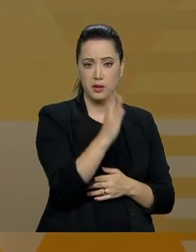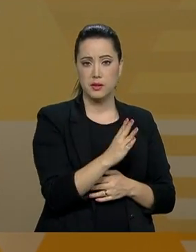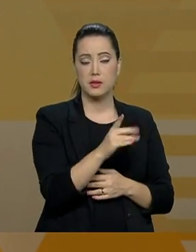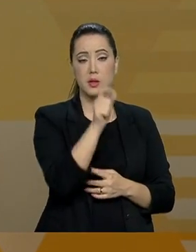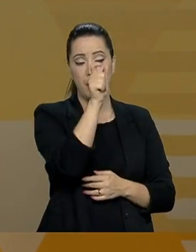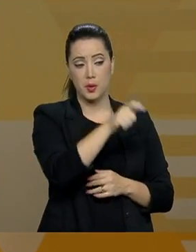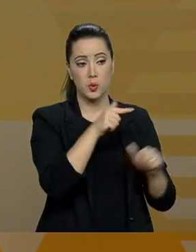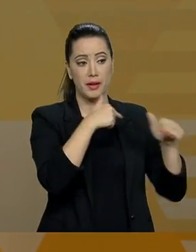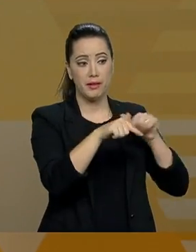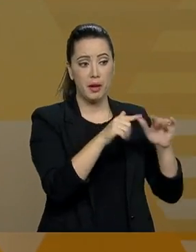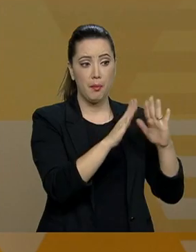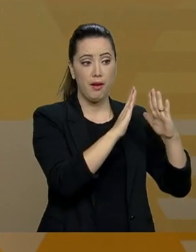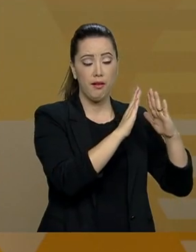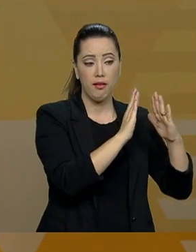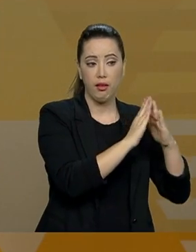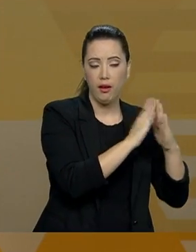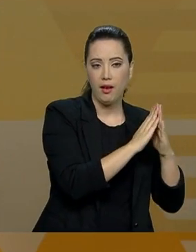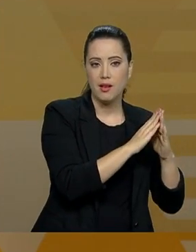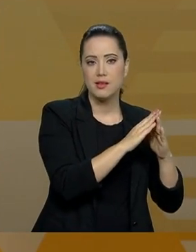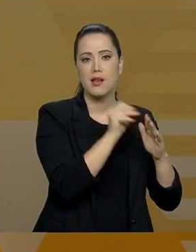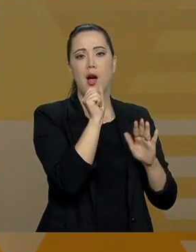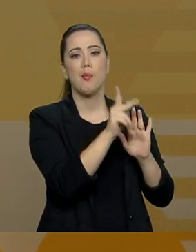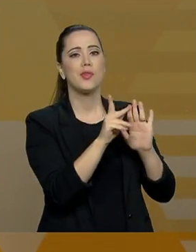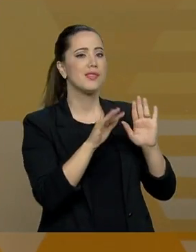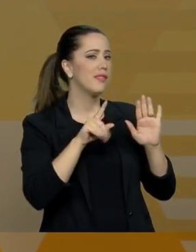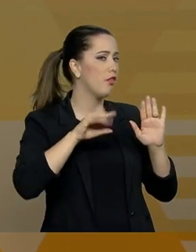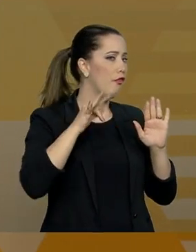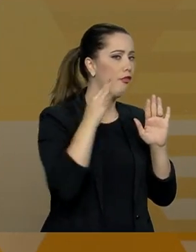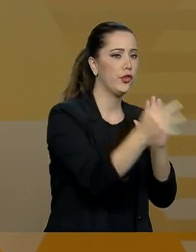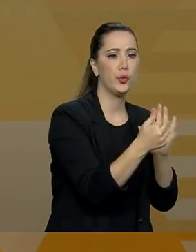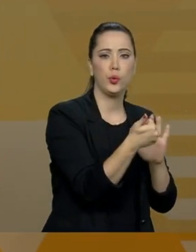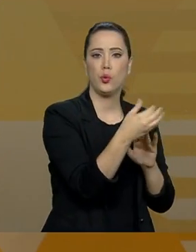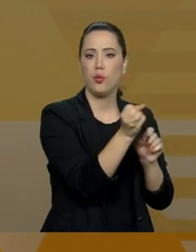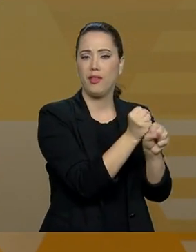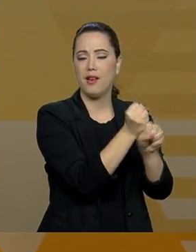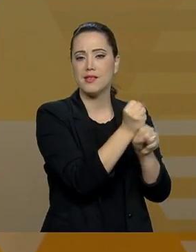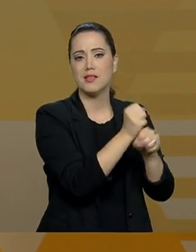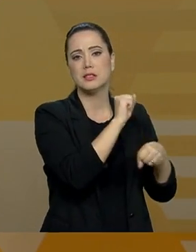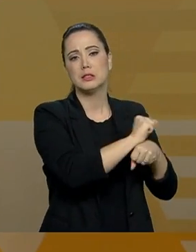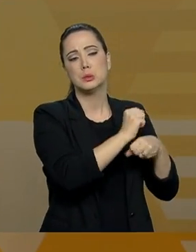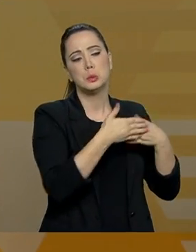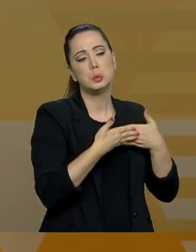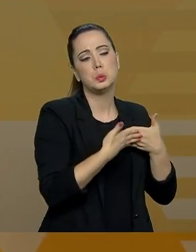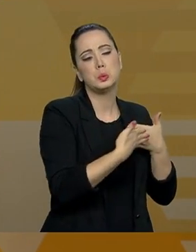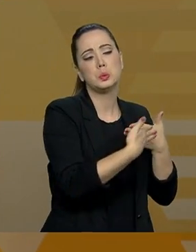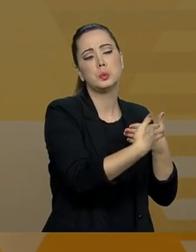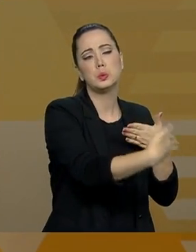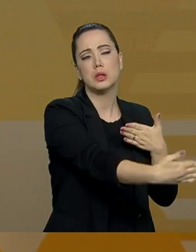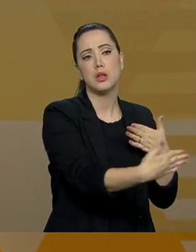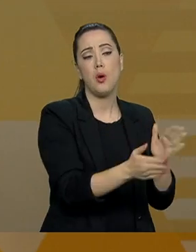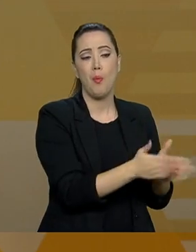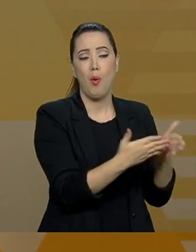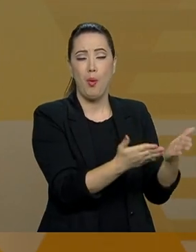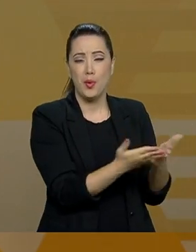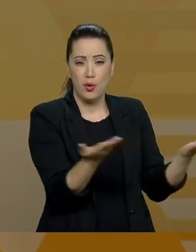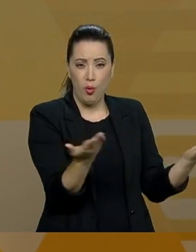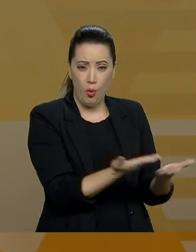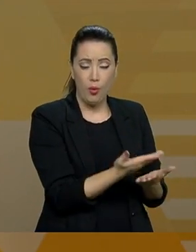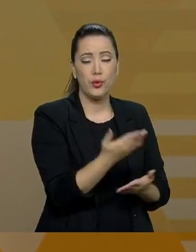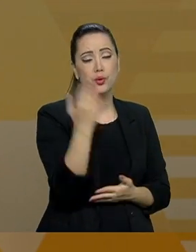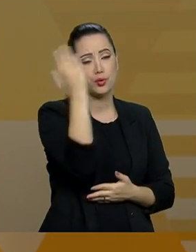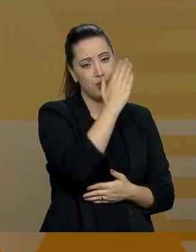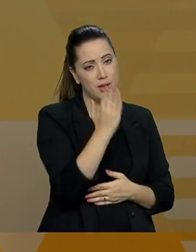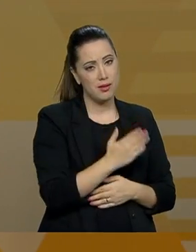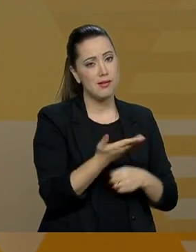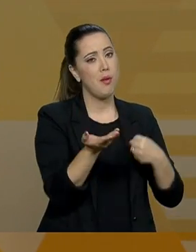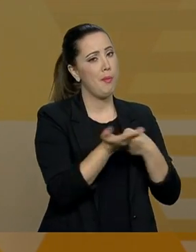O peão da obra, 10 anos mais tarde do que o dono da obra, o engenheiro civil. Então, os mais pobres no Brasil se aposentam,